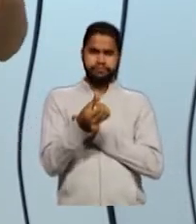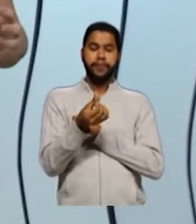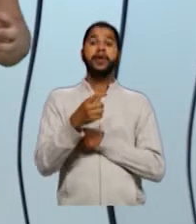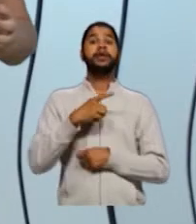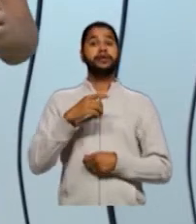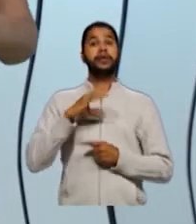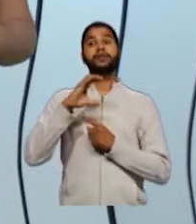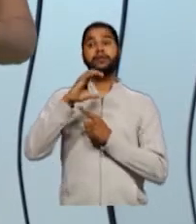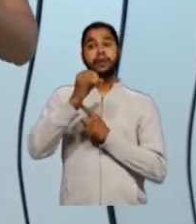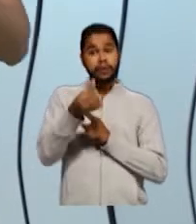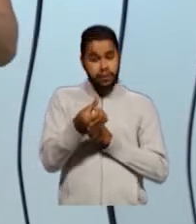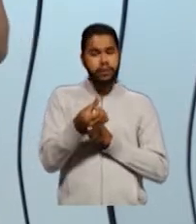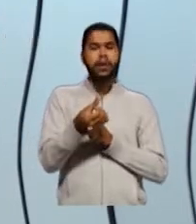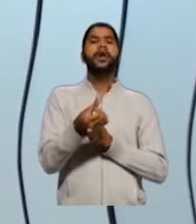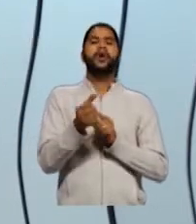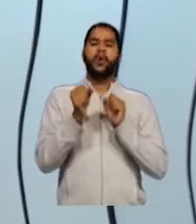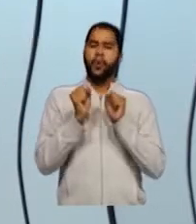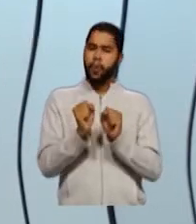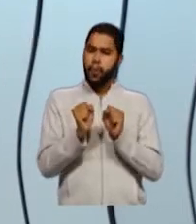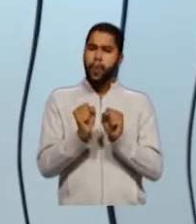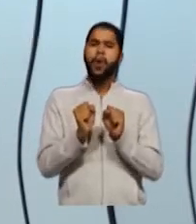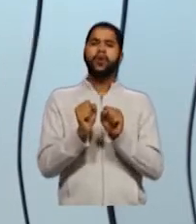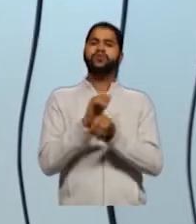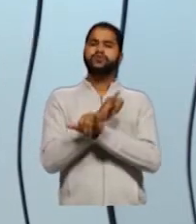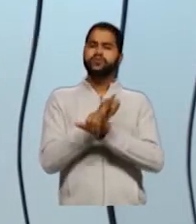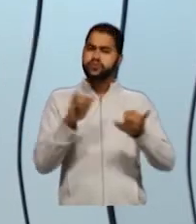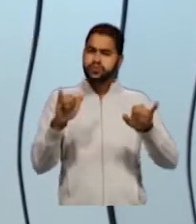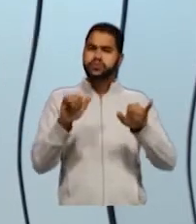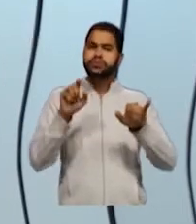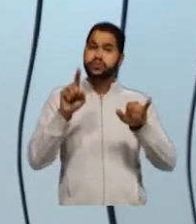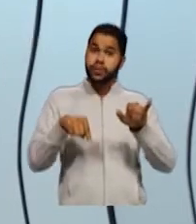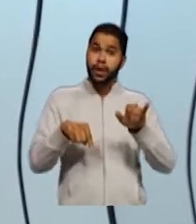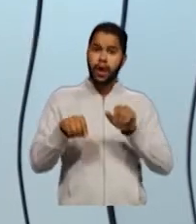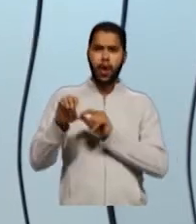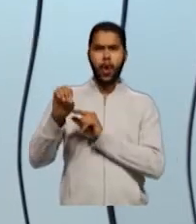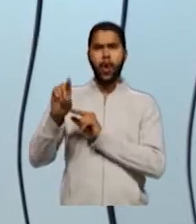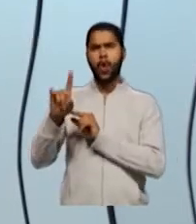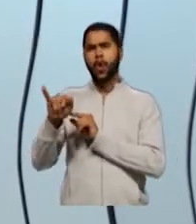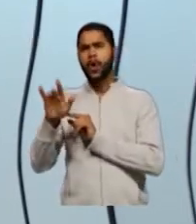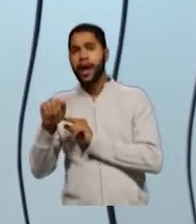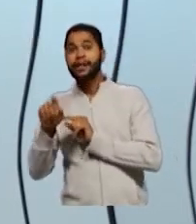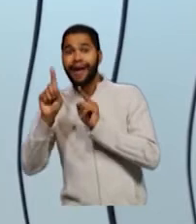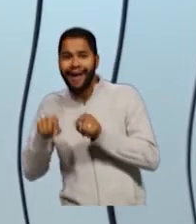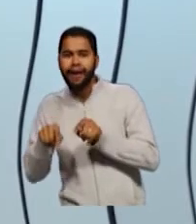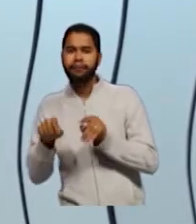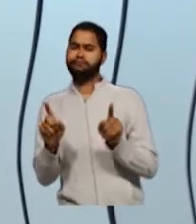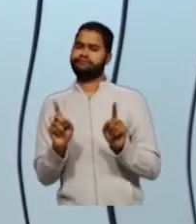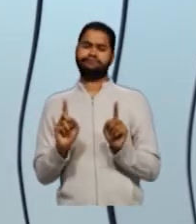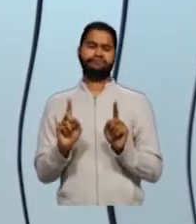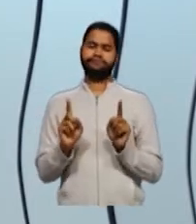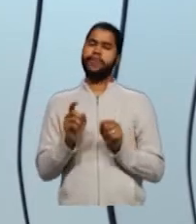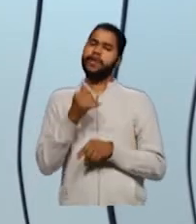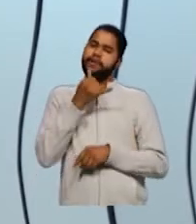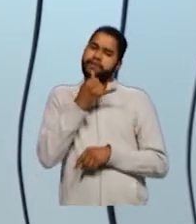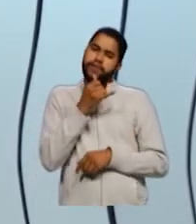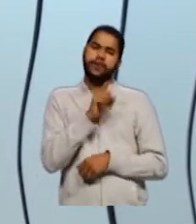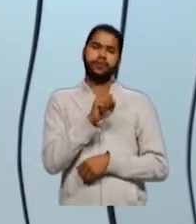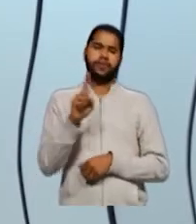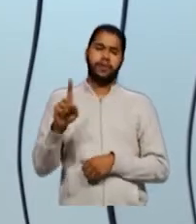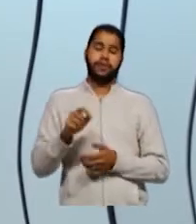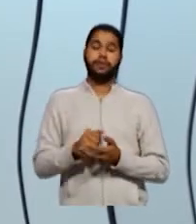carbono, eu posso dizer que são substâncias orgânicas? Não. Infelizmente, não.